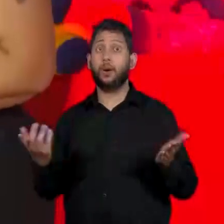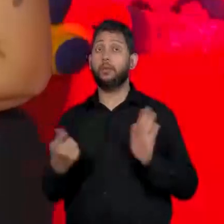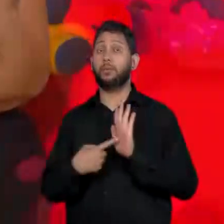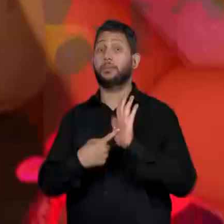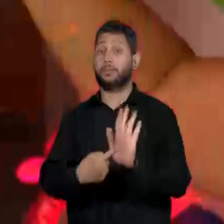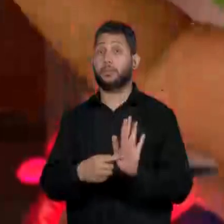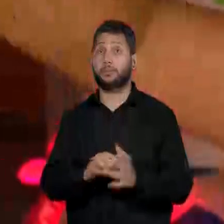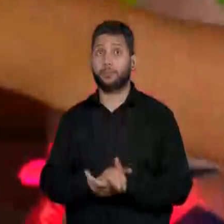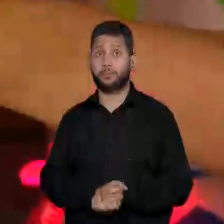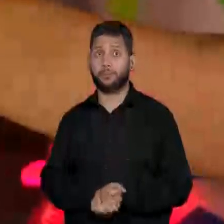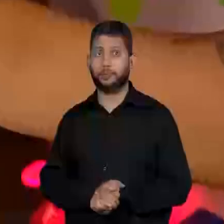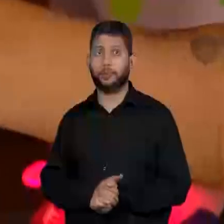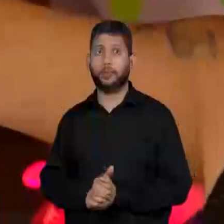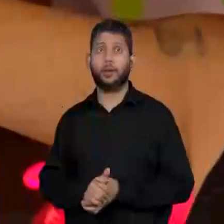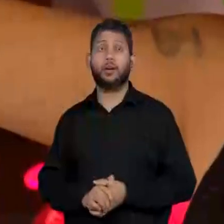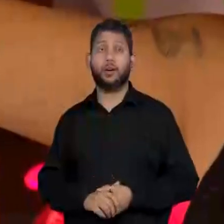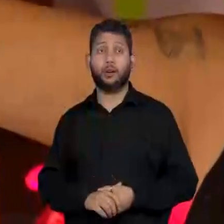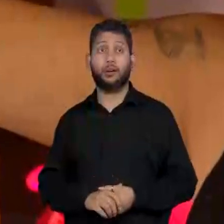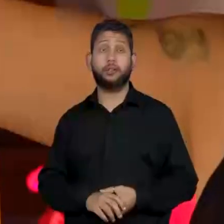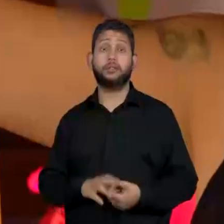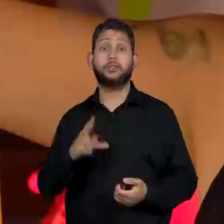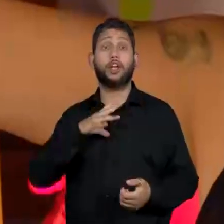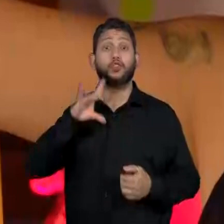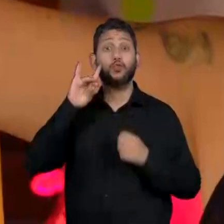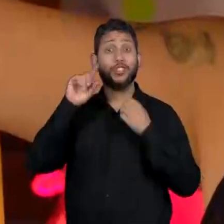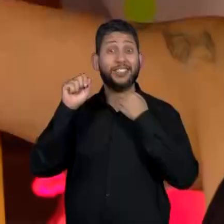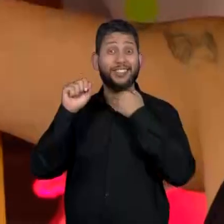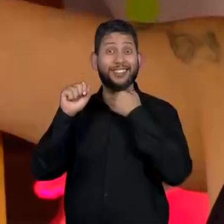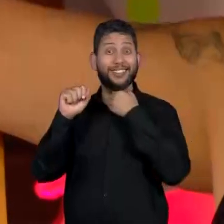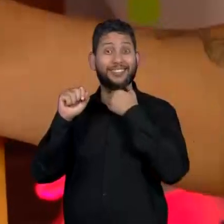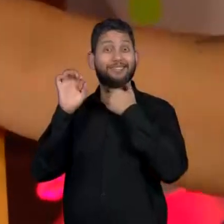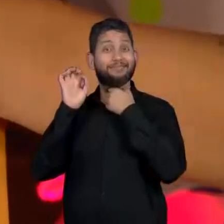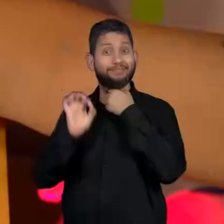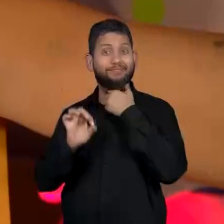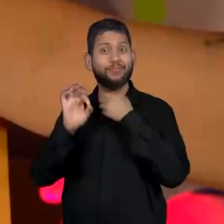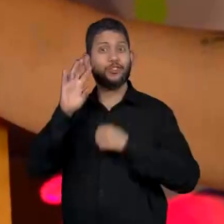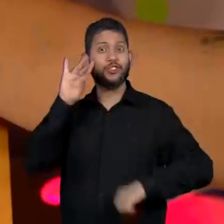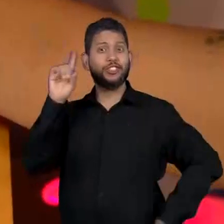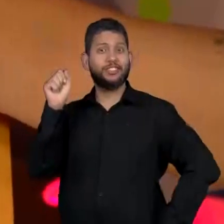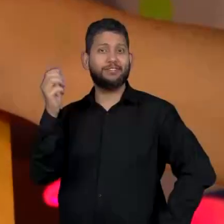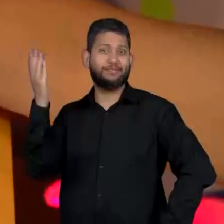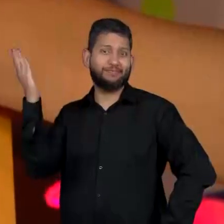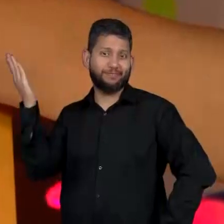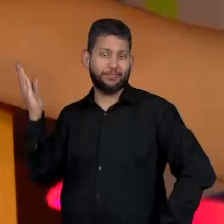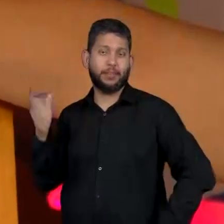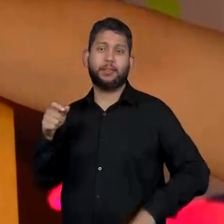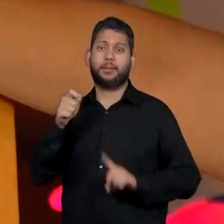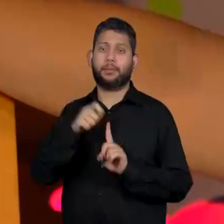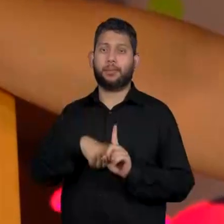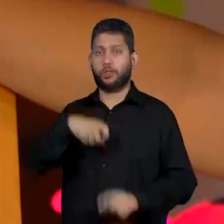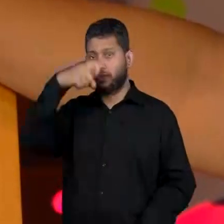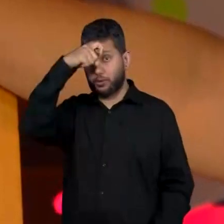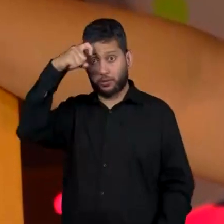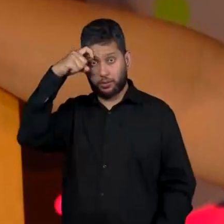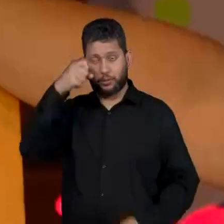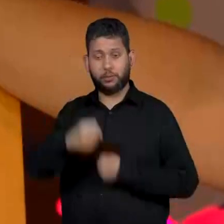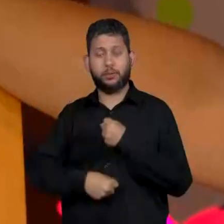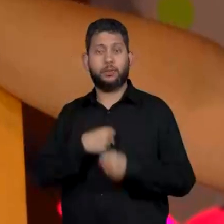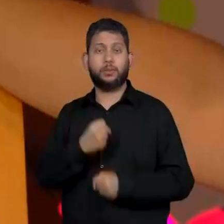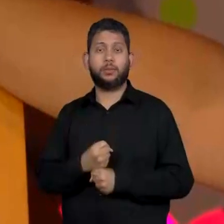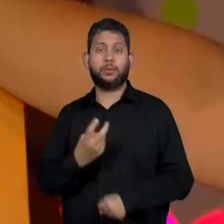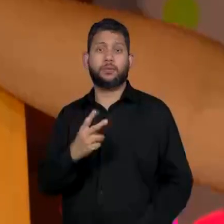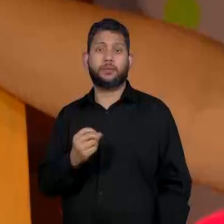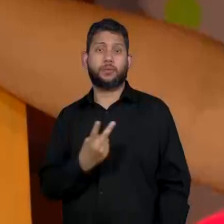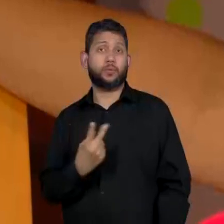aqui. Para começo de conversa, a gente tem uma data. Então, aqui, em janeiro de 2021,